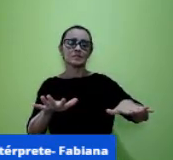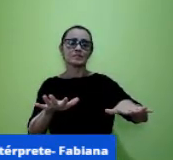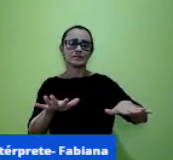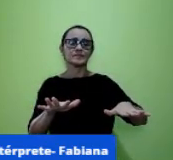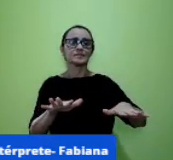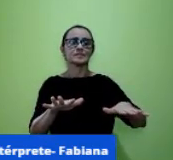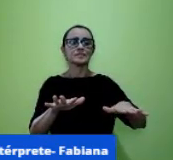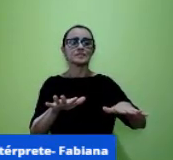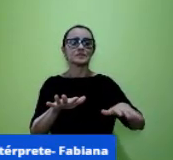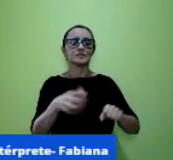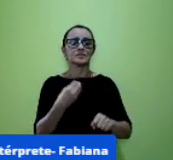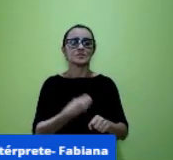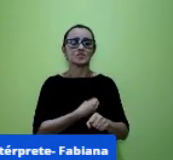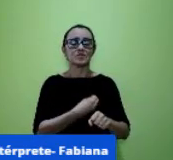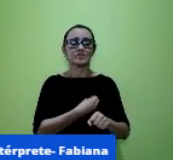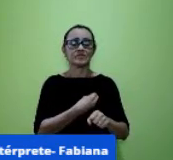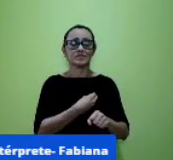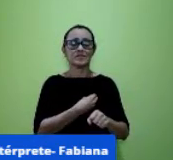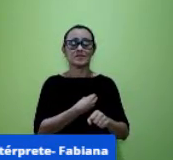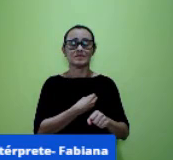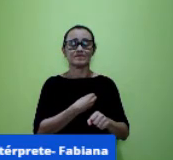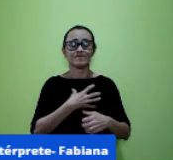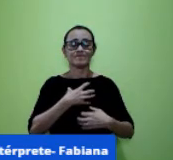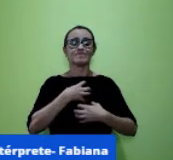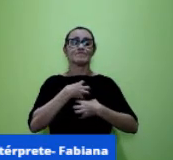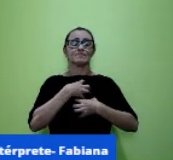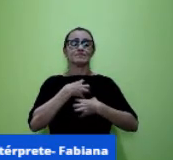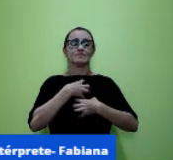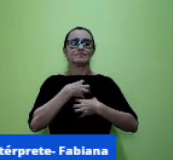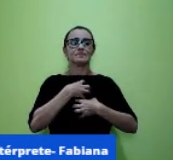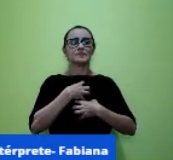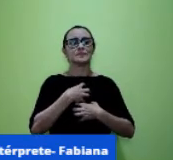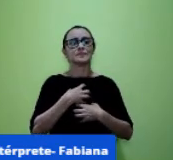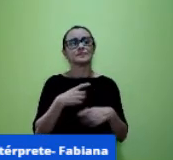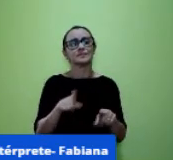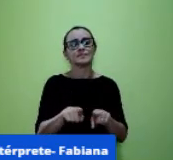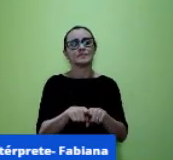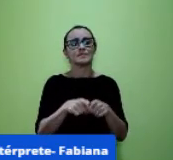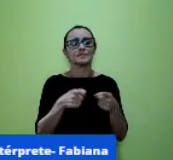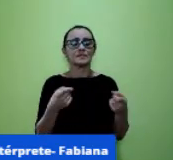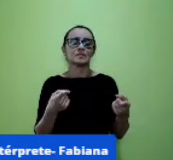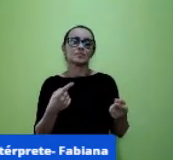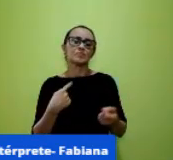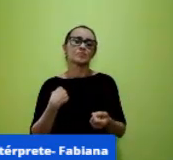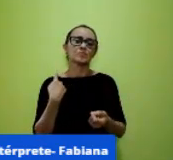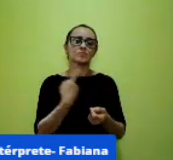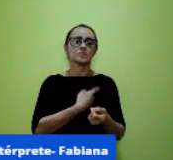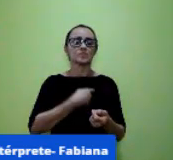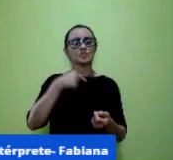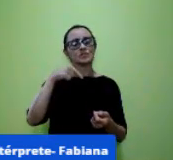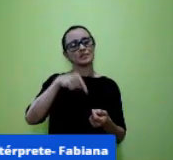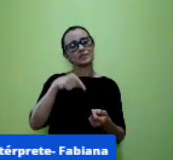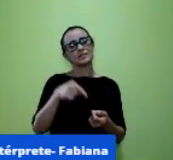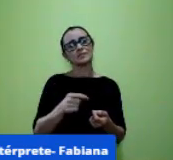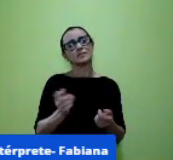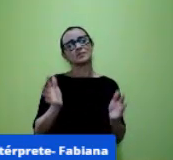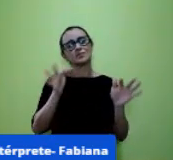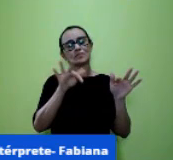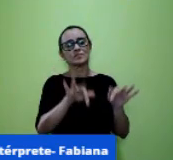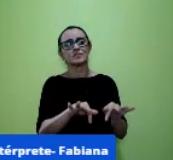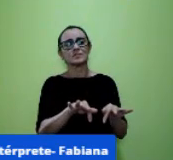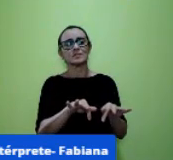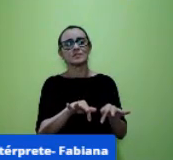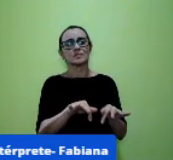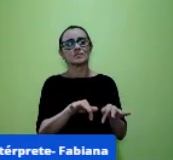né sua vida foi safada pela covid-19 nós chegamos aqui no final dessa live com muita